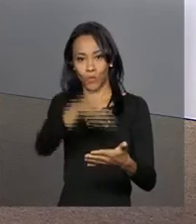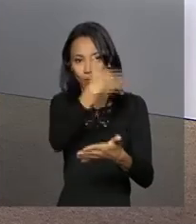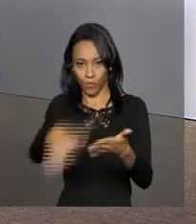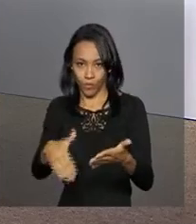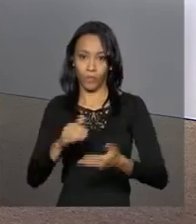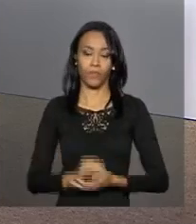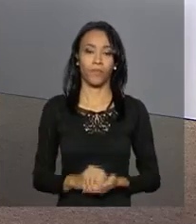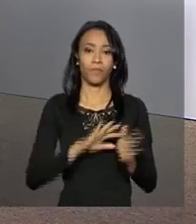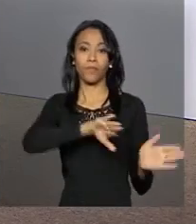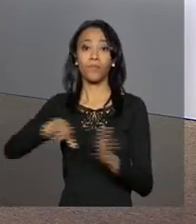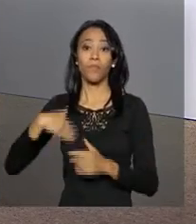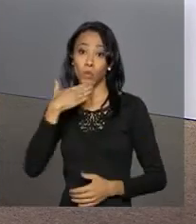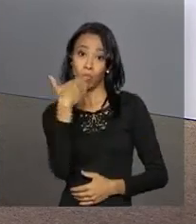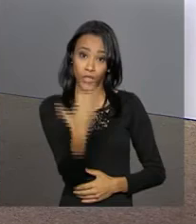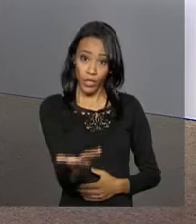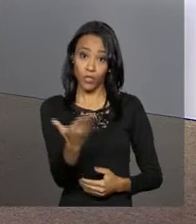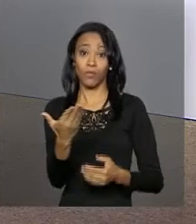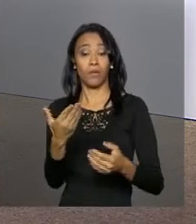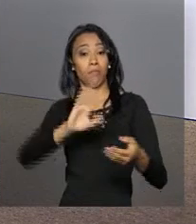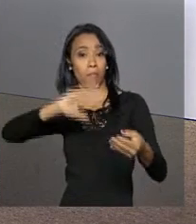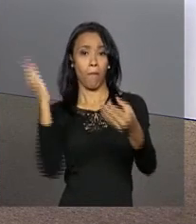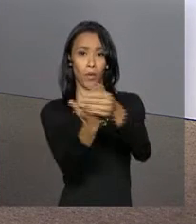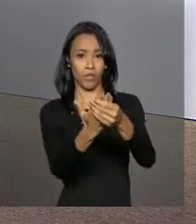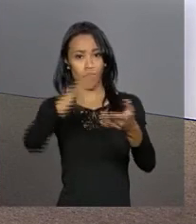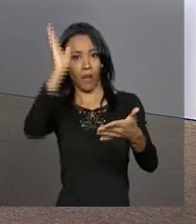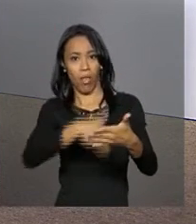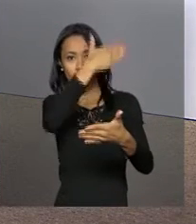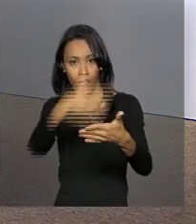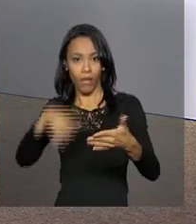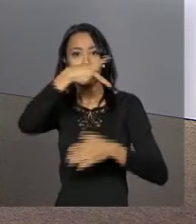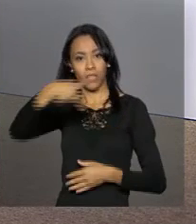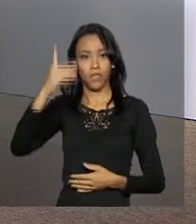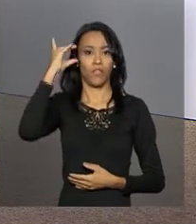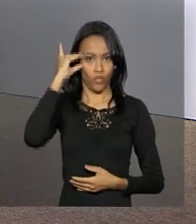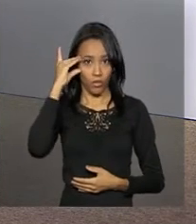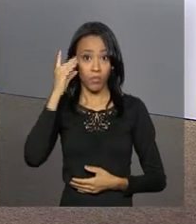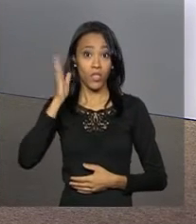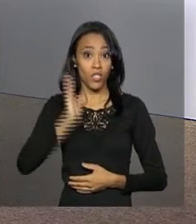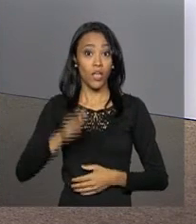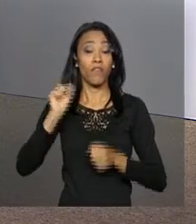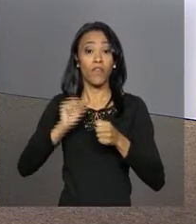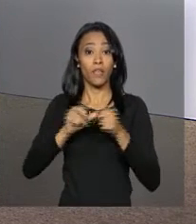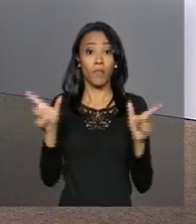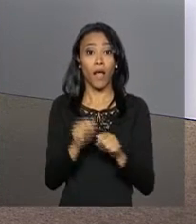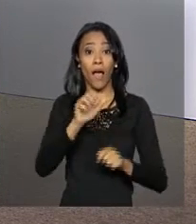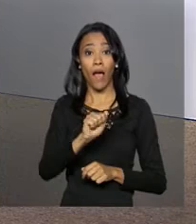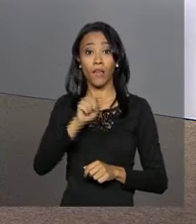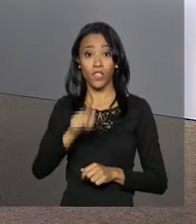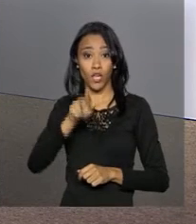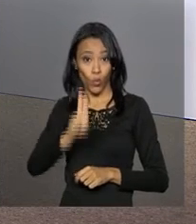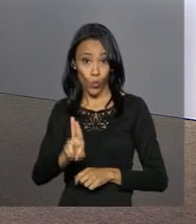O pedido de eliminar para anular o processo de impedimento da presidenta Dilma Rousseff, feito pela Advocacia Geral da União, foi